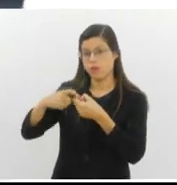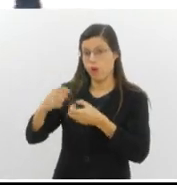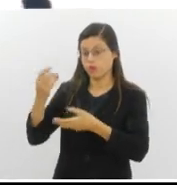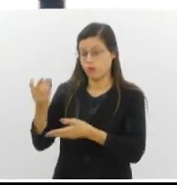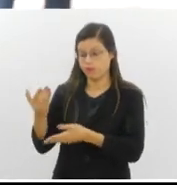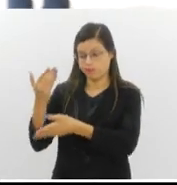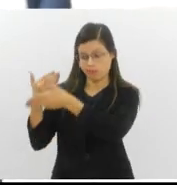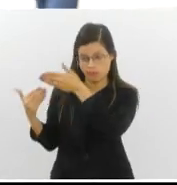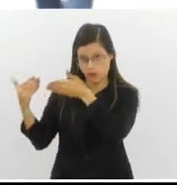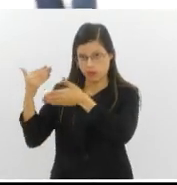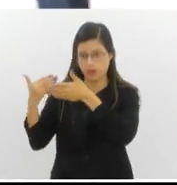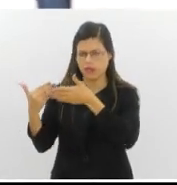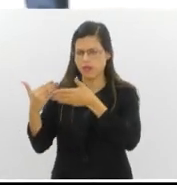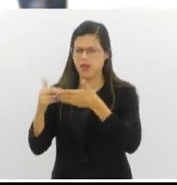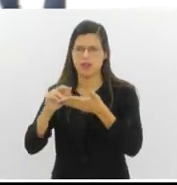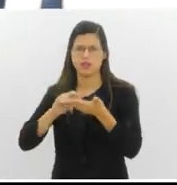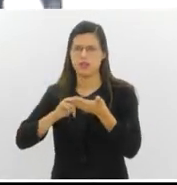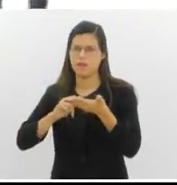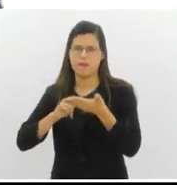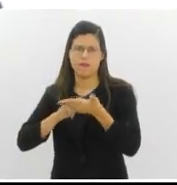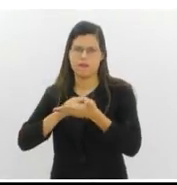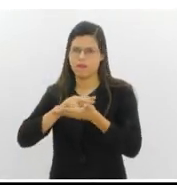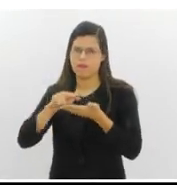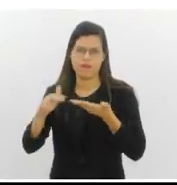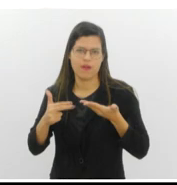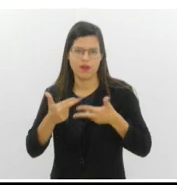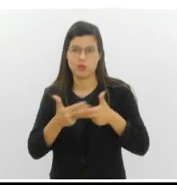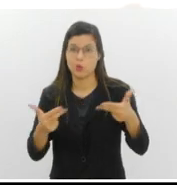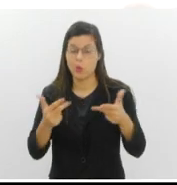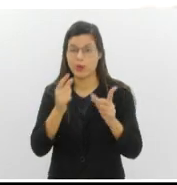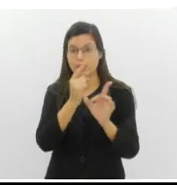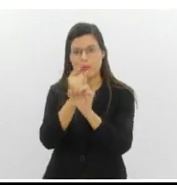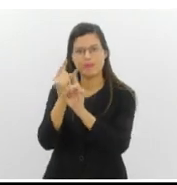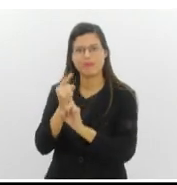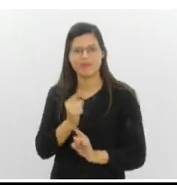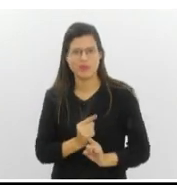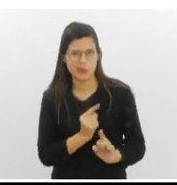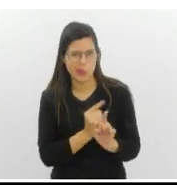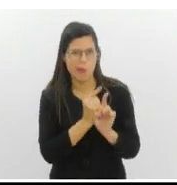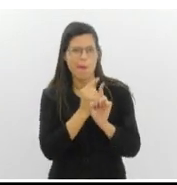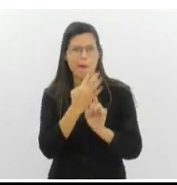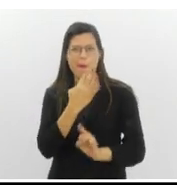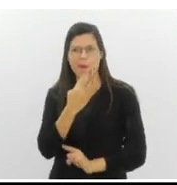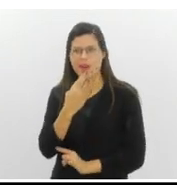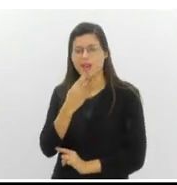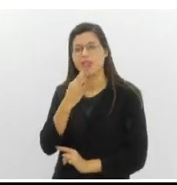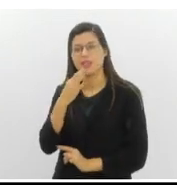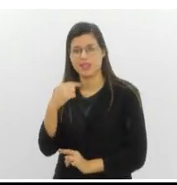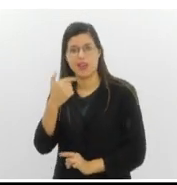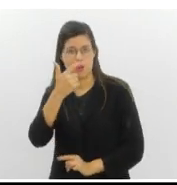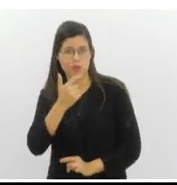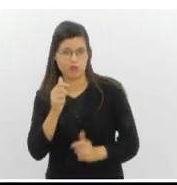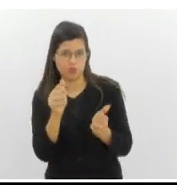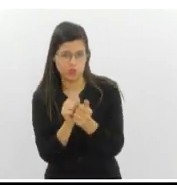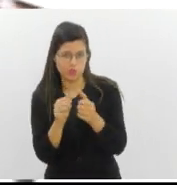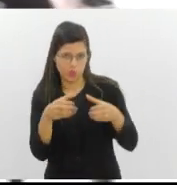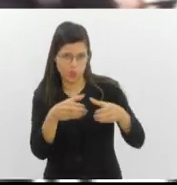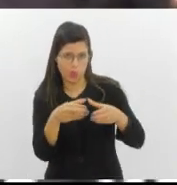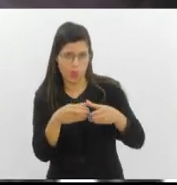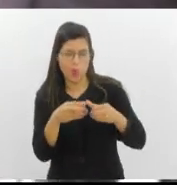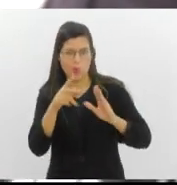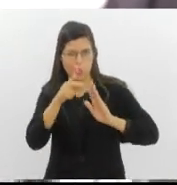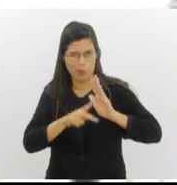muita coisa eu já conhecia e muita coisa eu fui descobrindo, eu e a equipe de redatores do projeto. E uma das